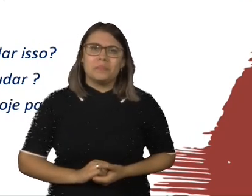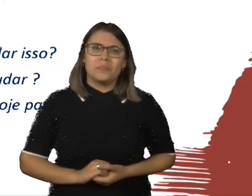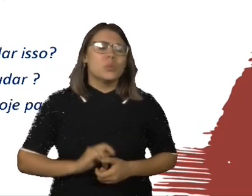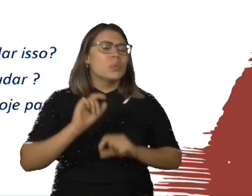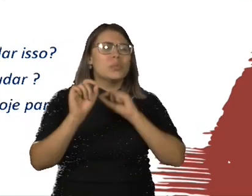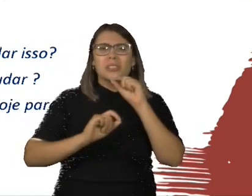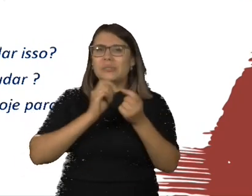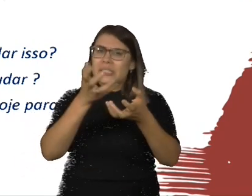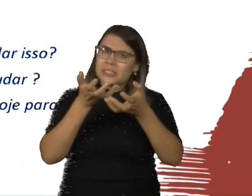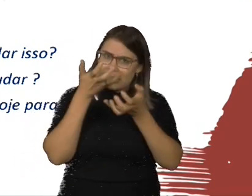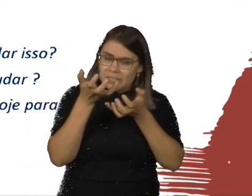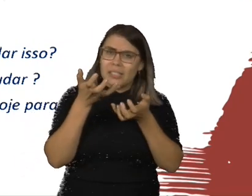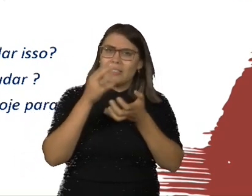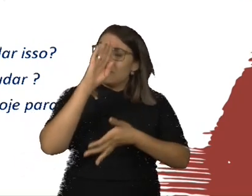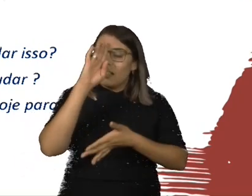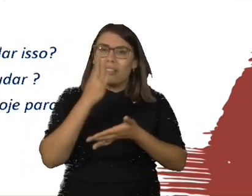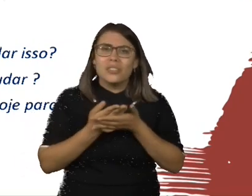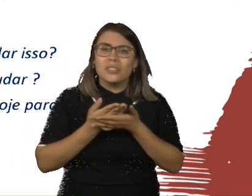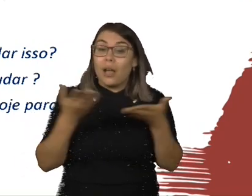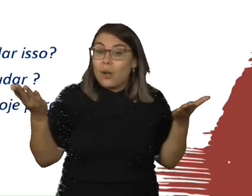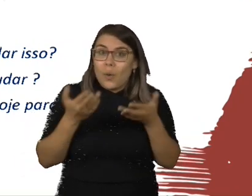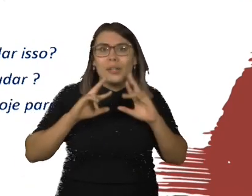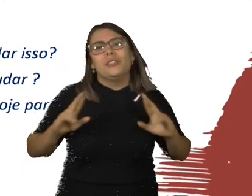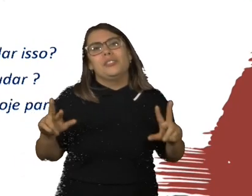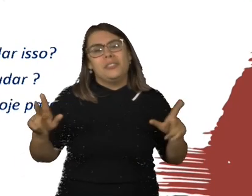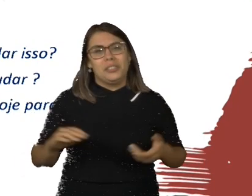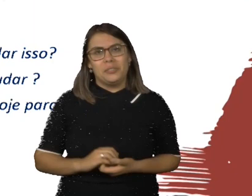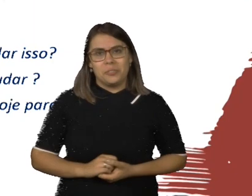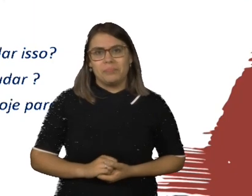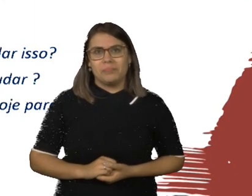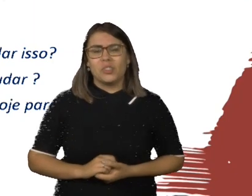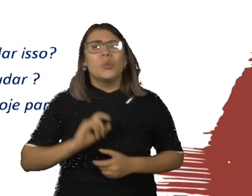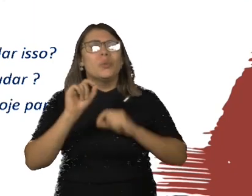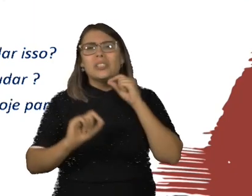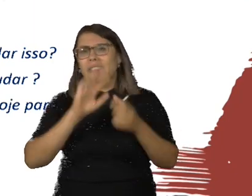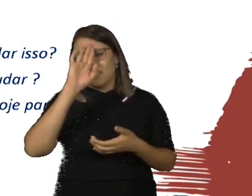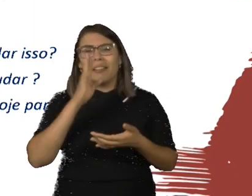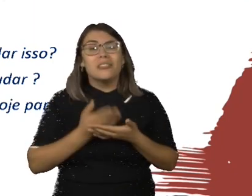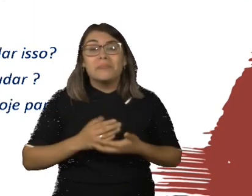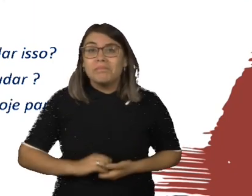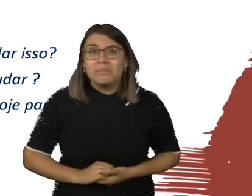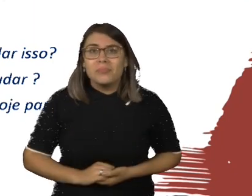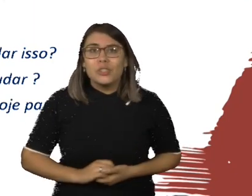que você prefere acreditar a partir de agora sobre essa crença? No que você prefere acreditar? O que de pior